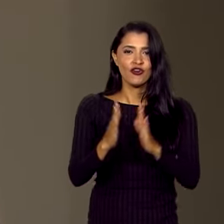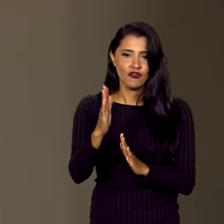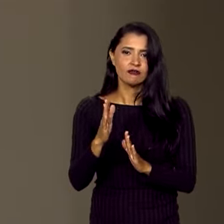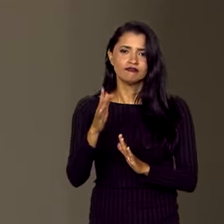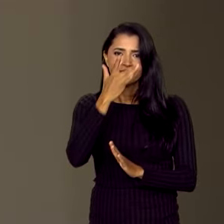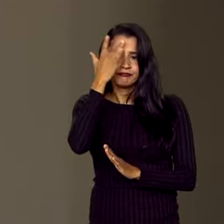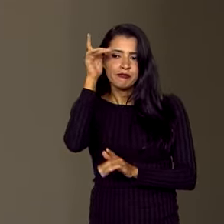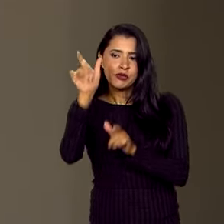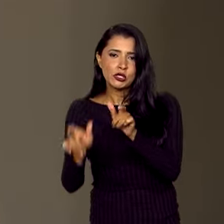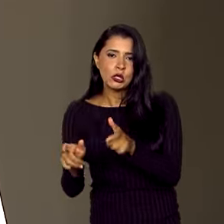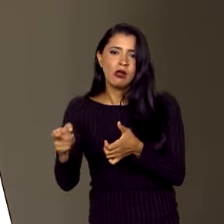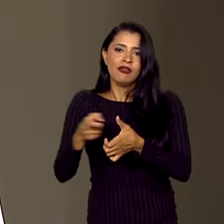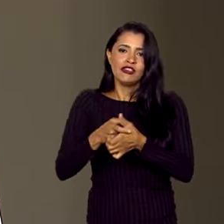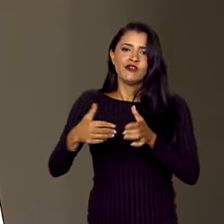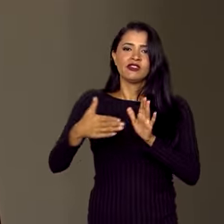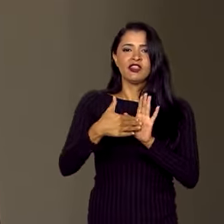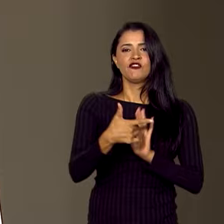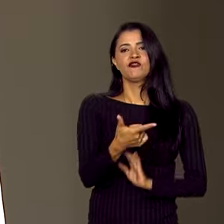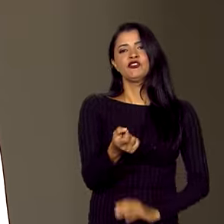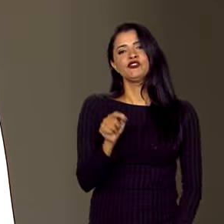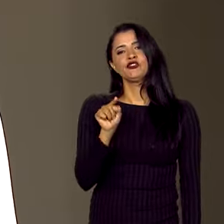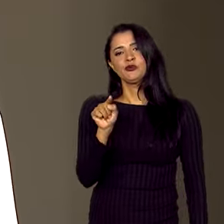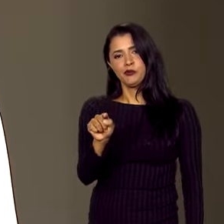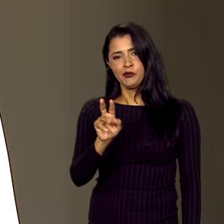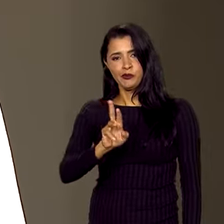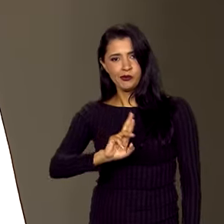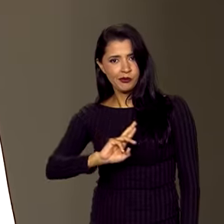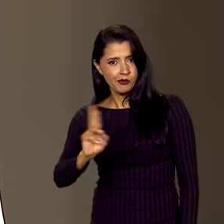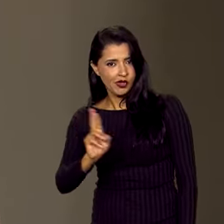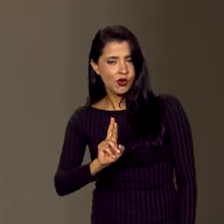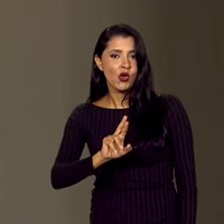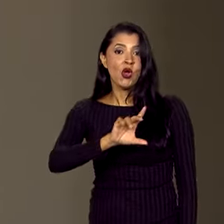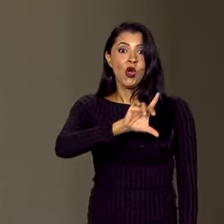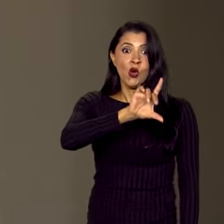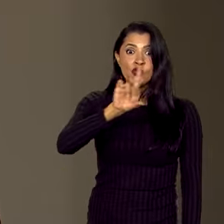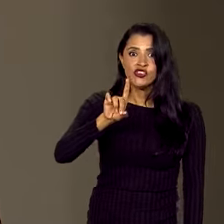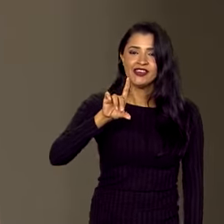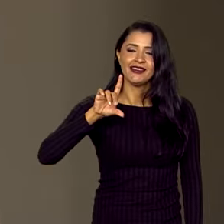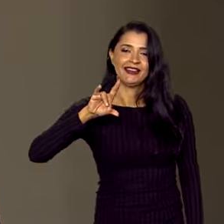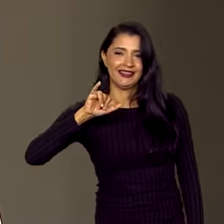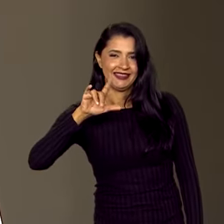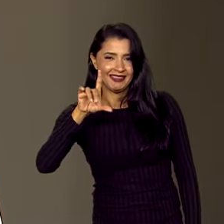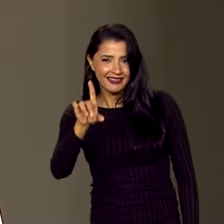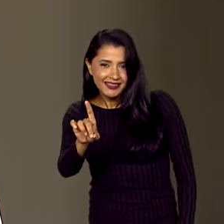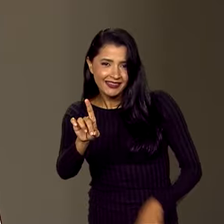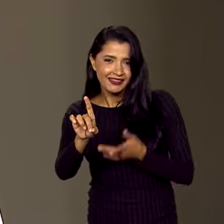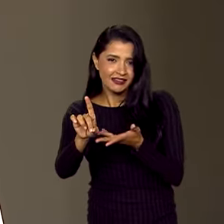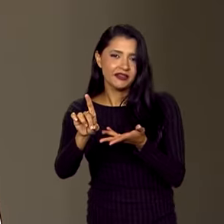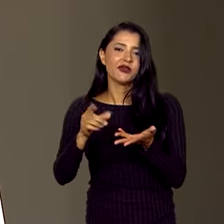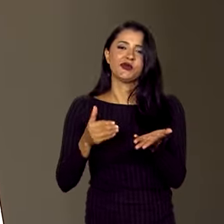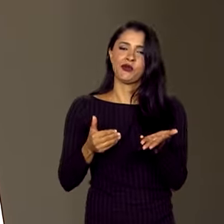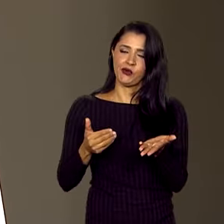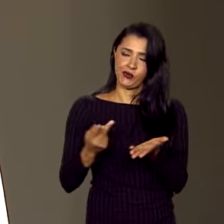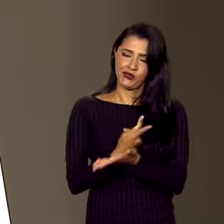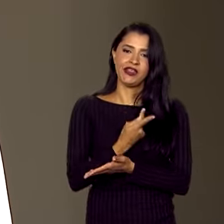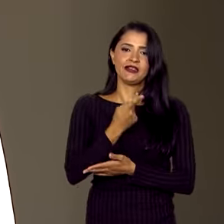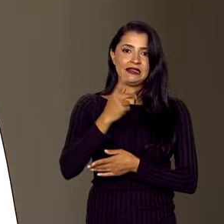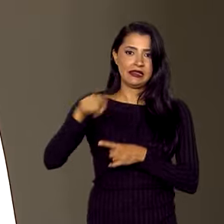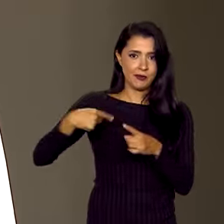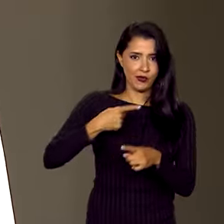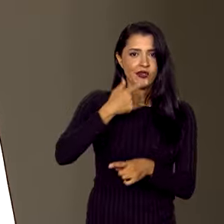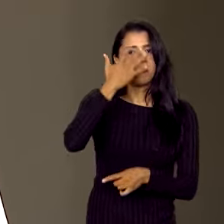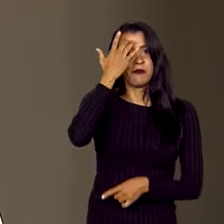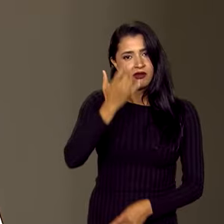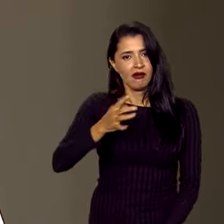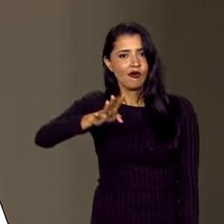consumidores com dívidas de até 20 mil reais. E o dia D do mutirão Desenrola ocorre depois de amanhã, quarta